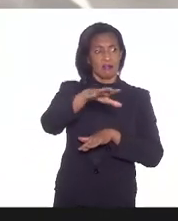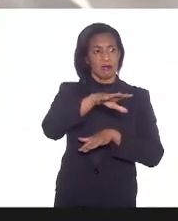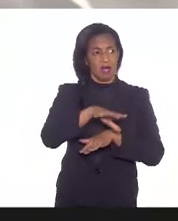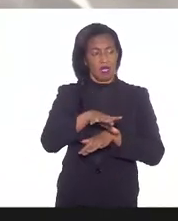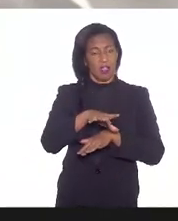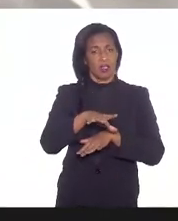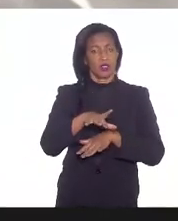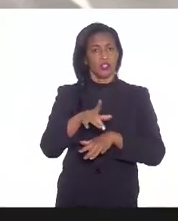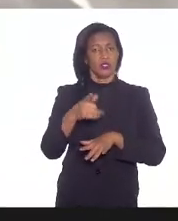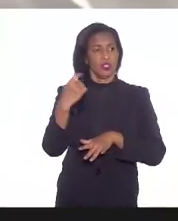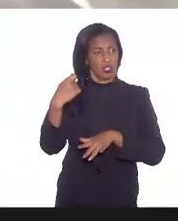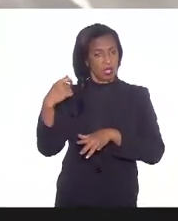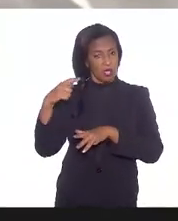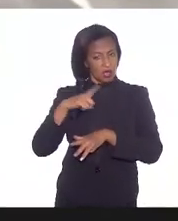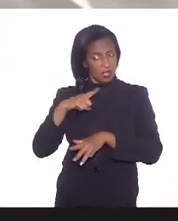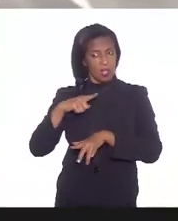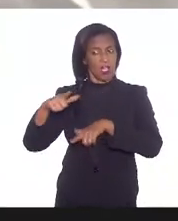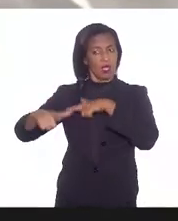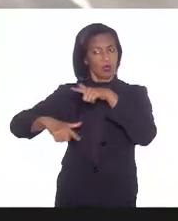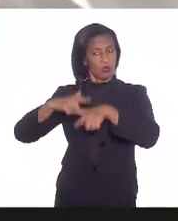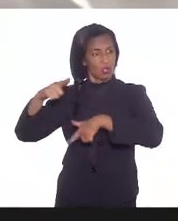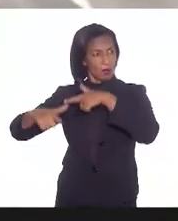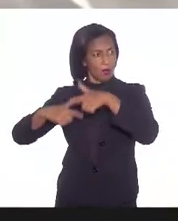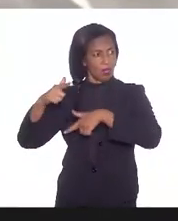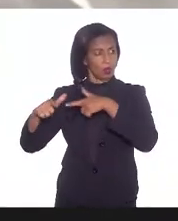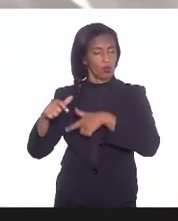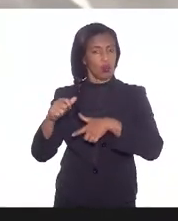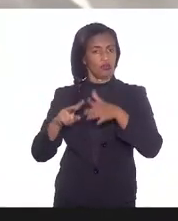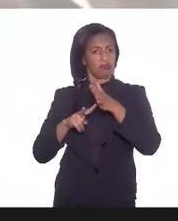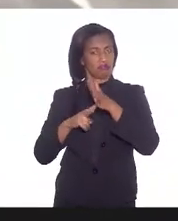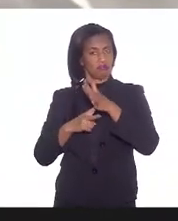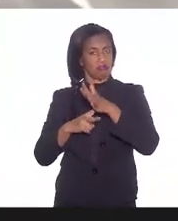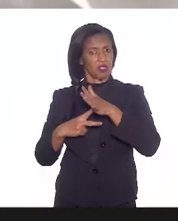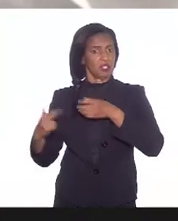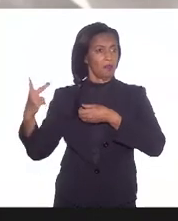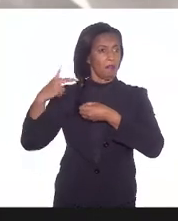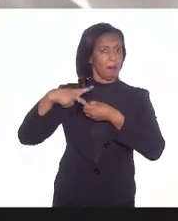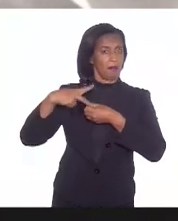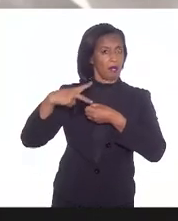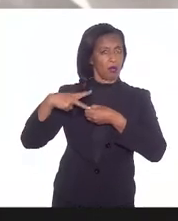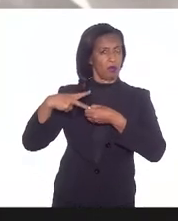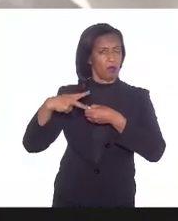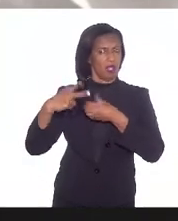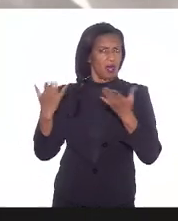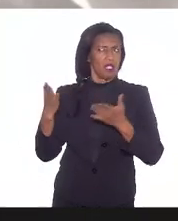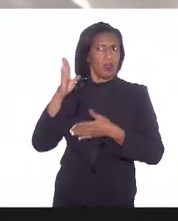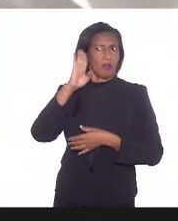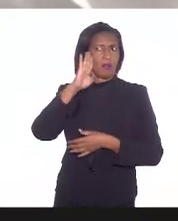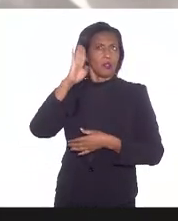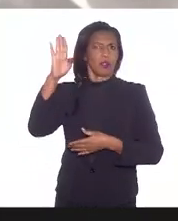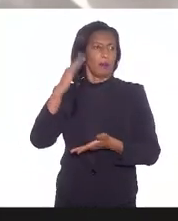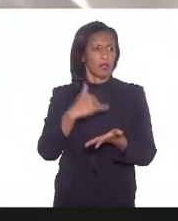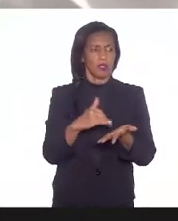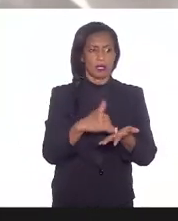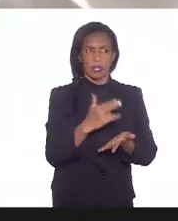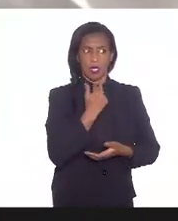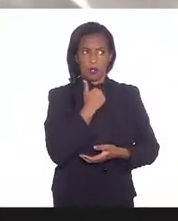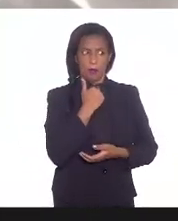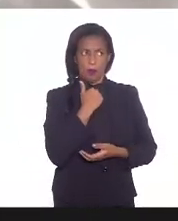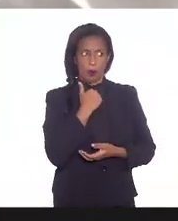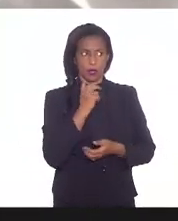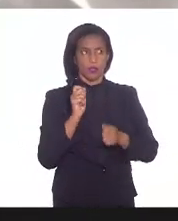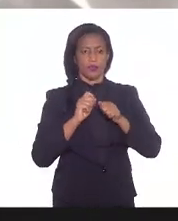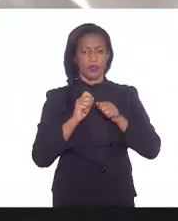recebem os trabalhadores do Sindipetro para, não para priorizar, porque a secretaria não pode fazer esse tipo